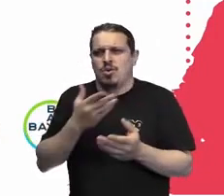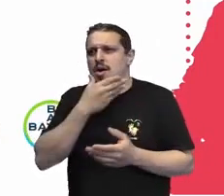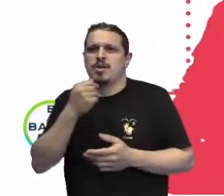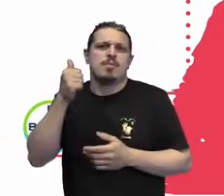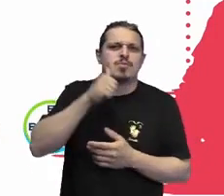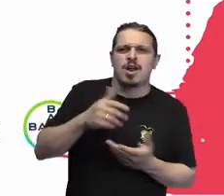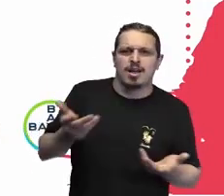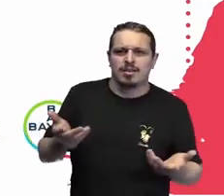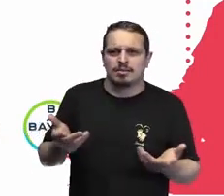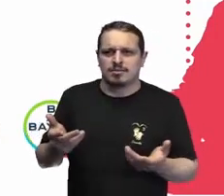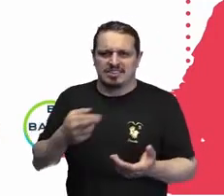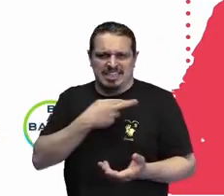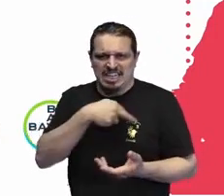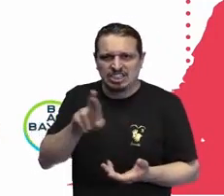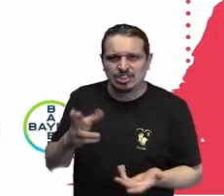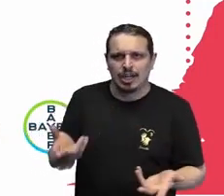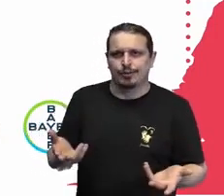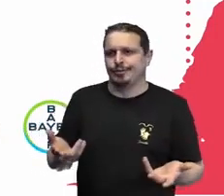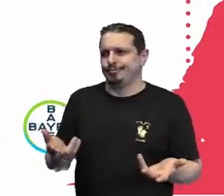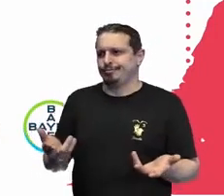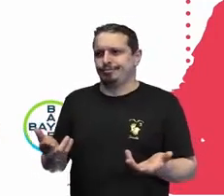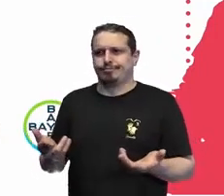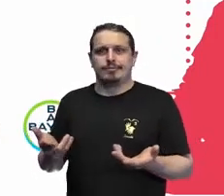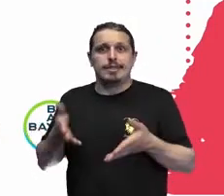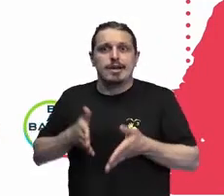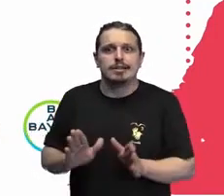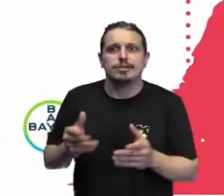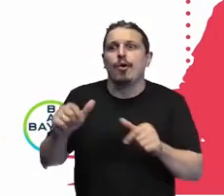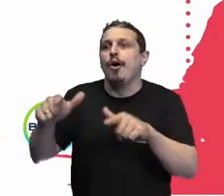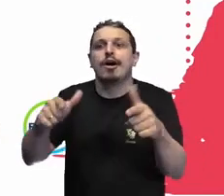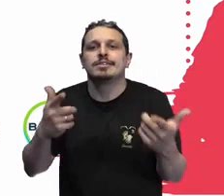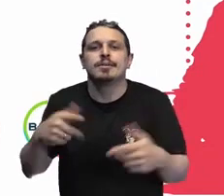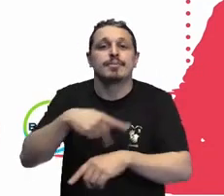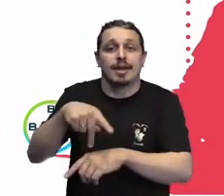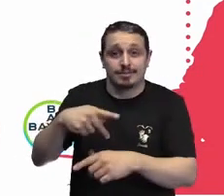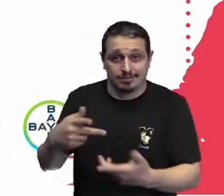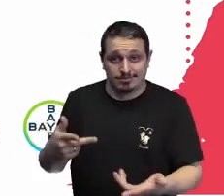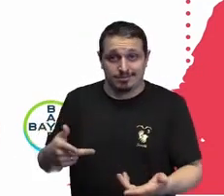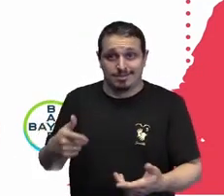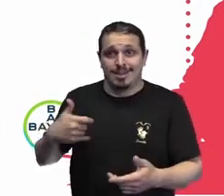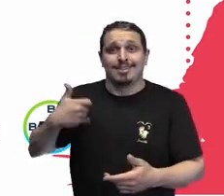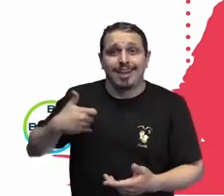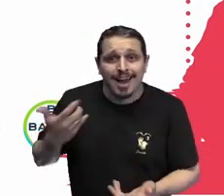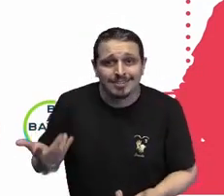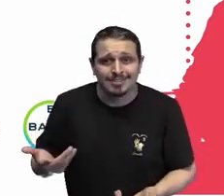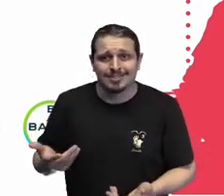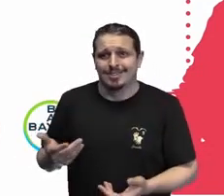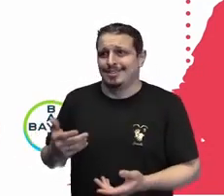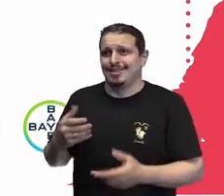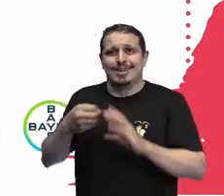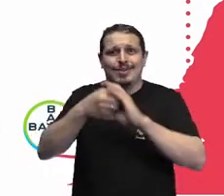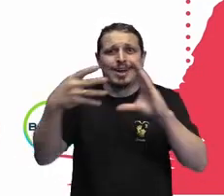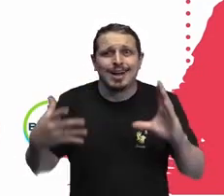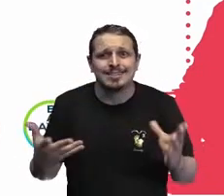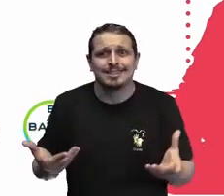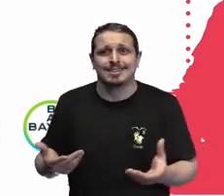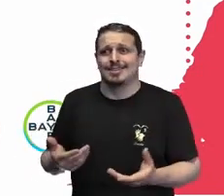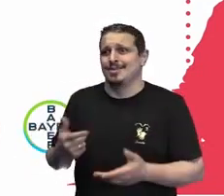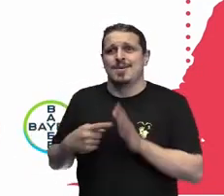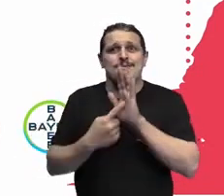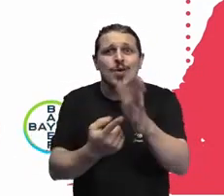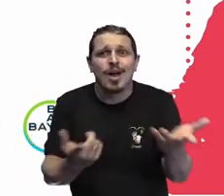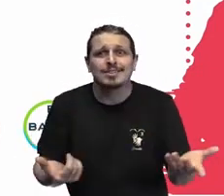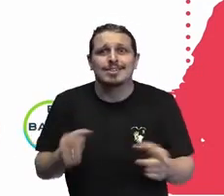sua orientação sexual, a sua origem regional, a sua idade. São fatos e características que lhe são apresentados na sua vida,